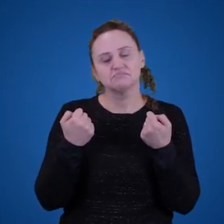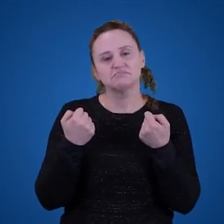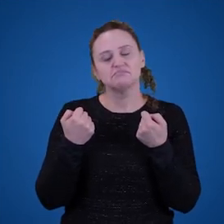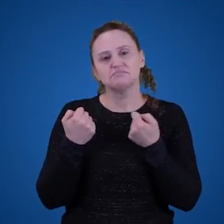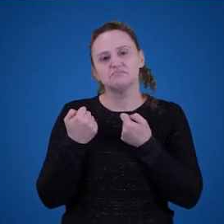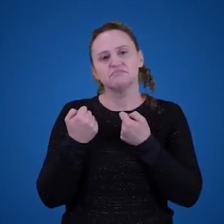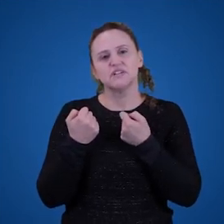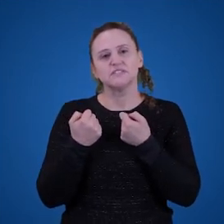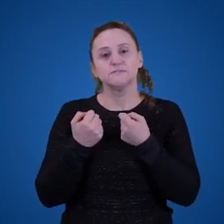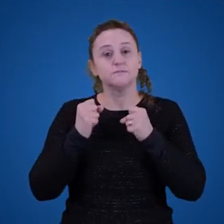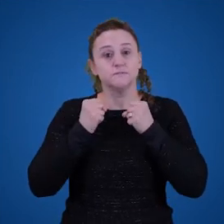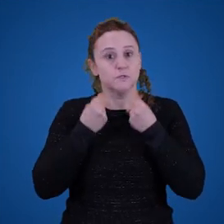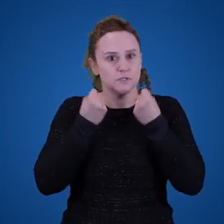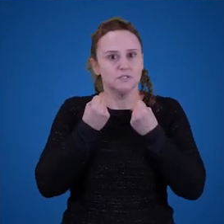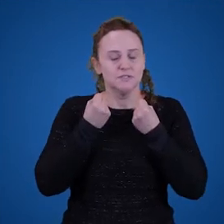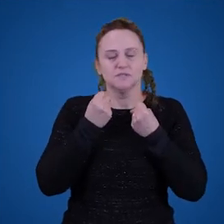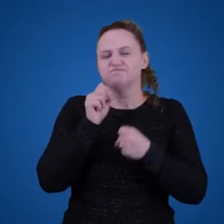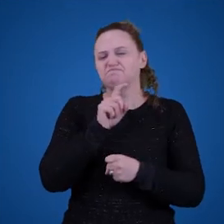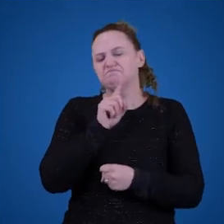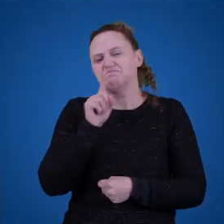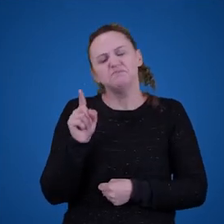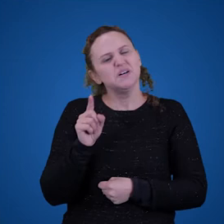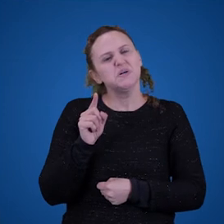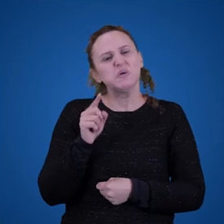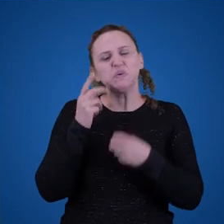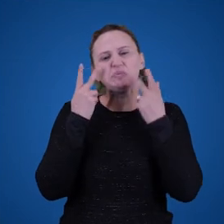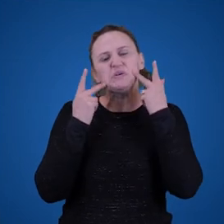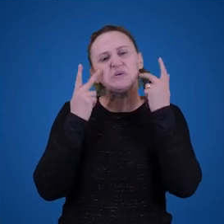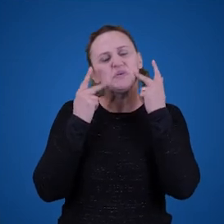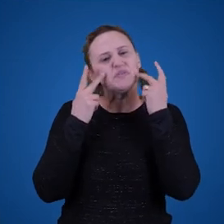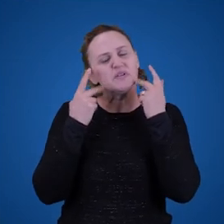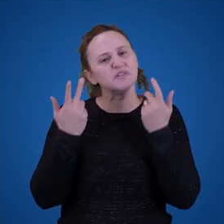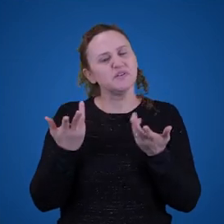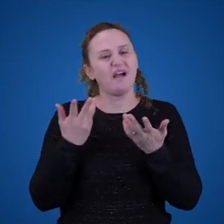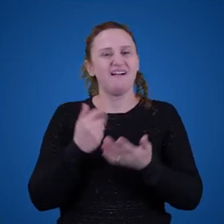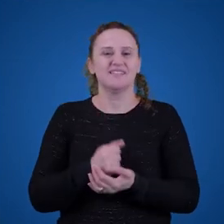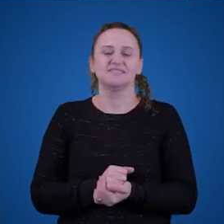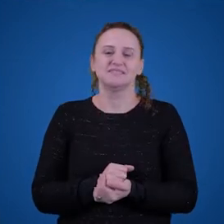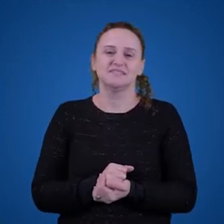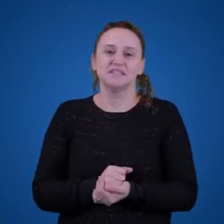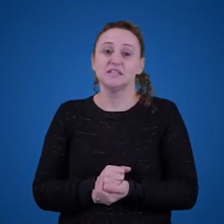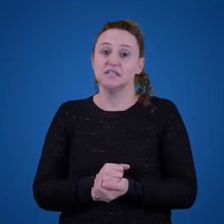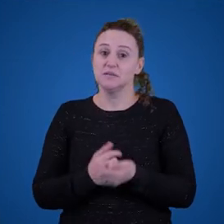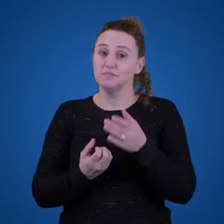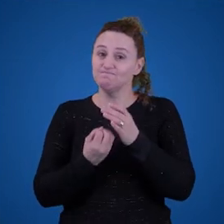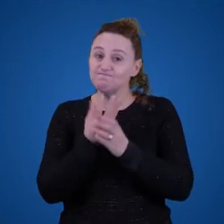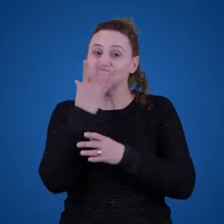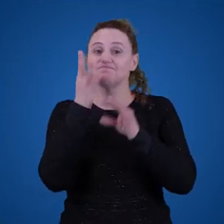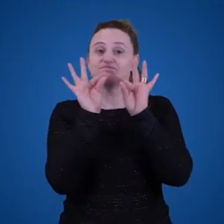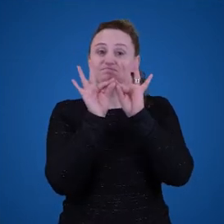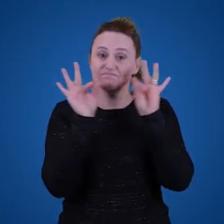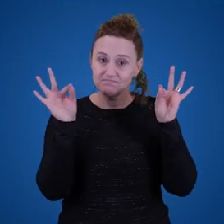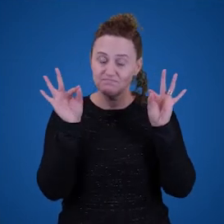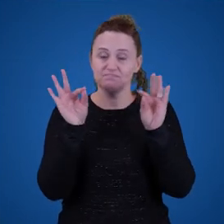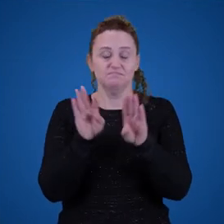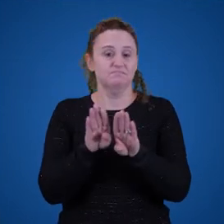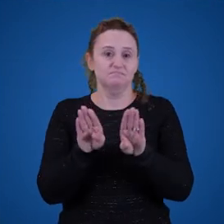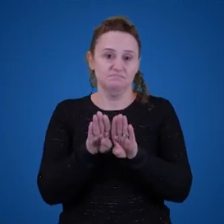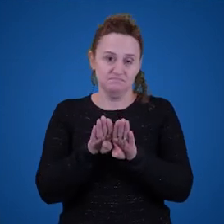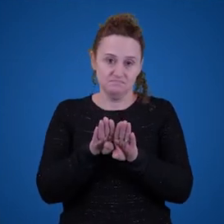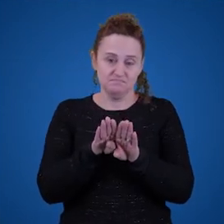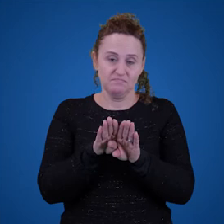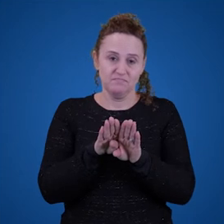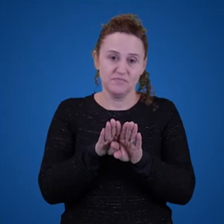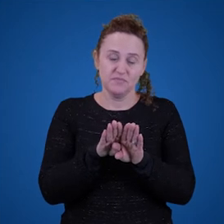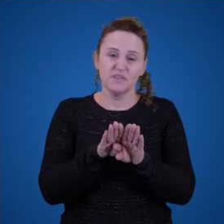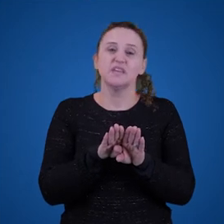parte da gente. Então, nós compreendemos frases desse modo também e nós produzimos frases desse modo também. E isso